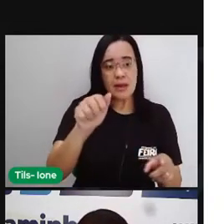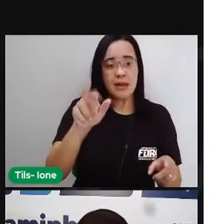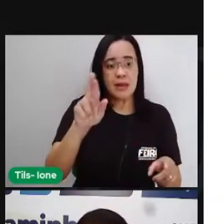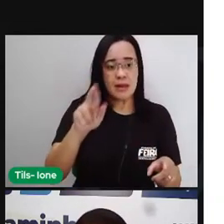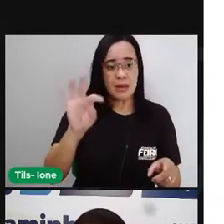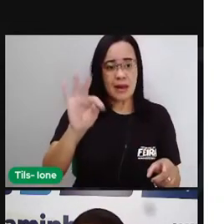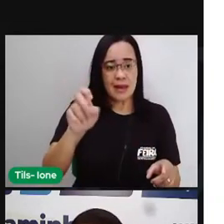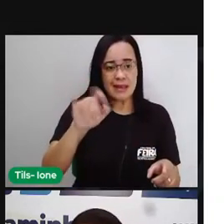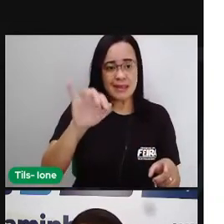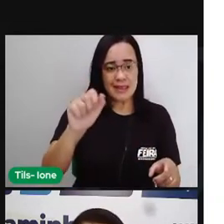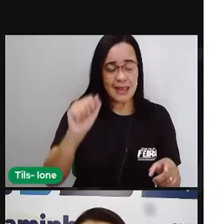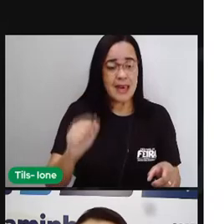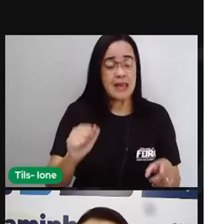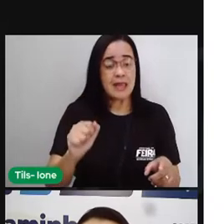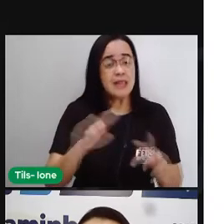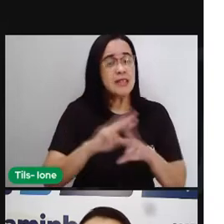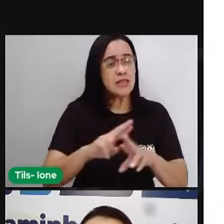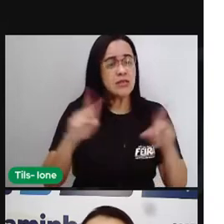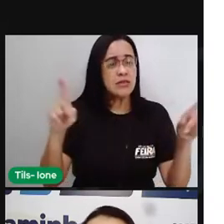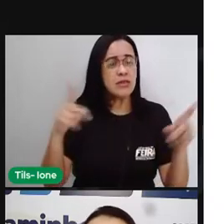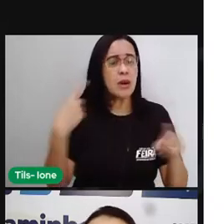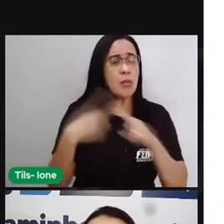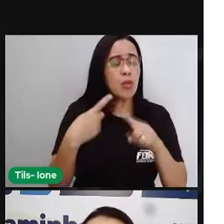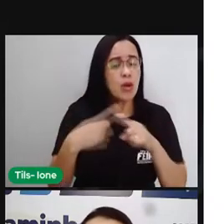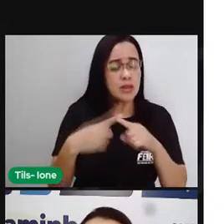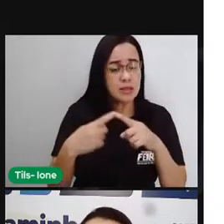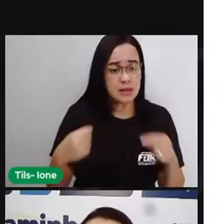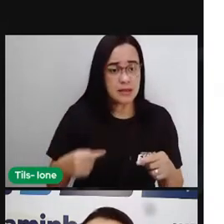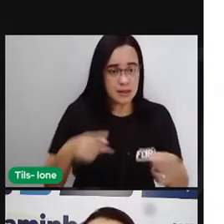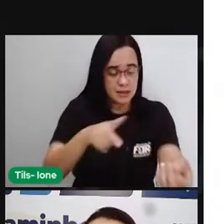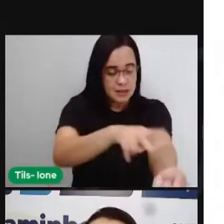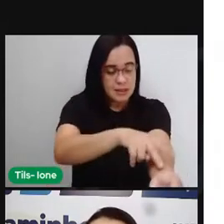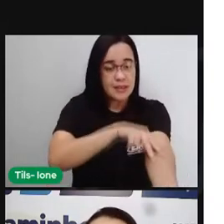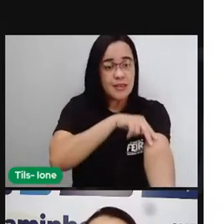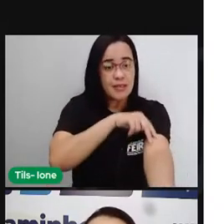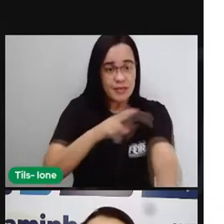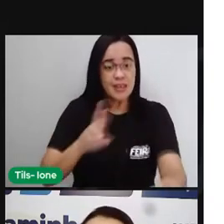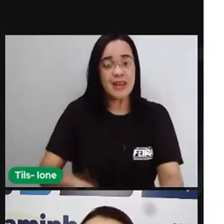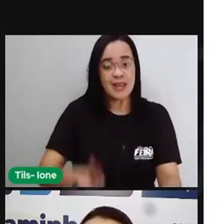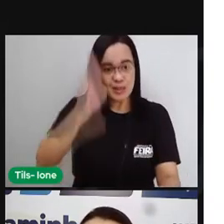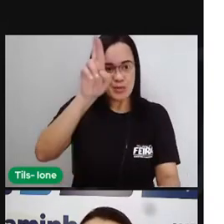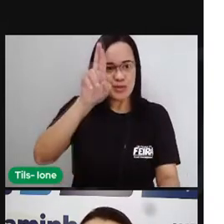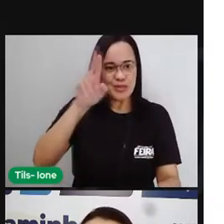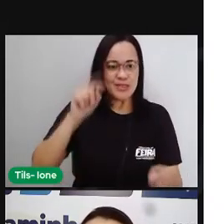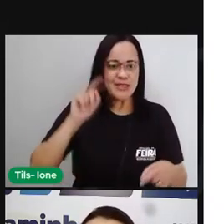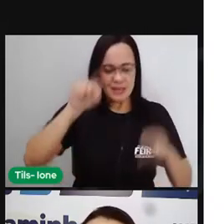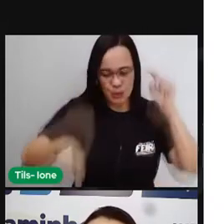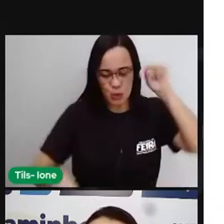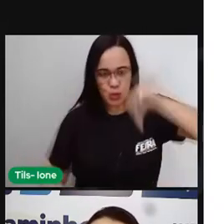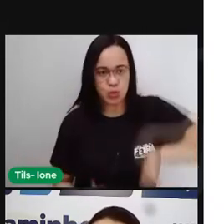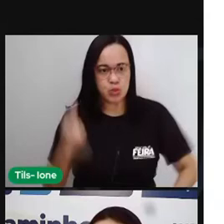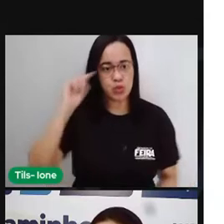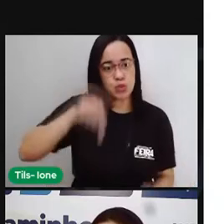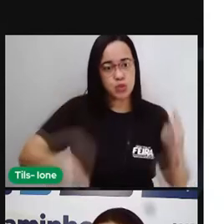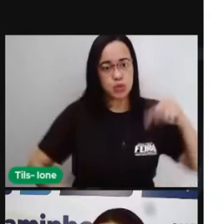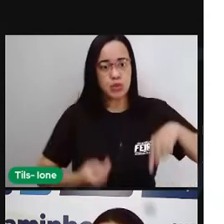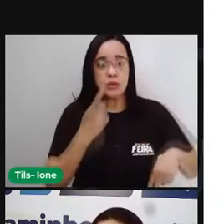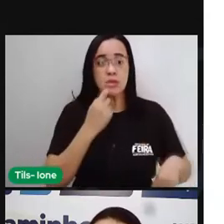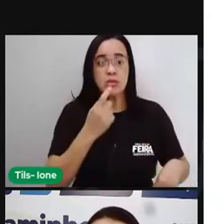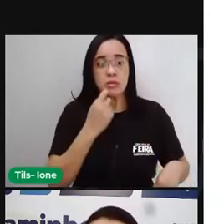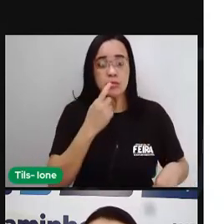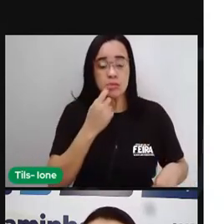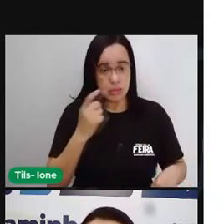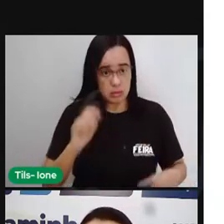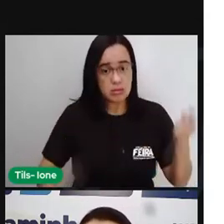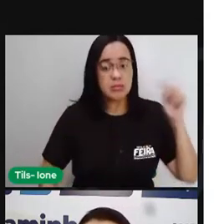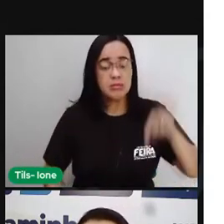Lembrando aí que as veias são responsáveis aí por fazer a circulação, né? Do sangue venoso,